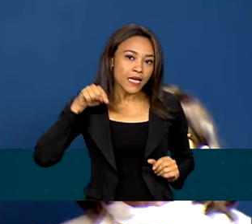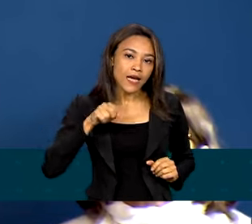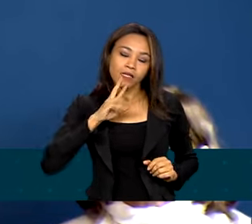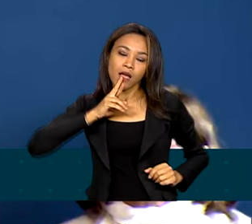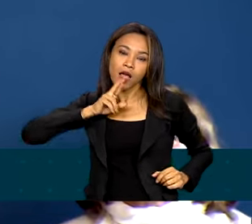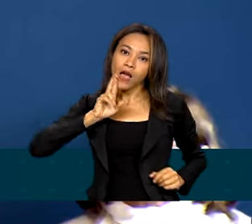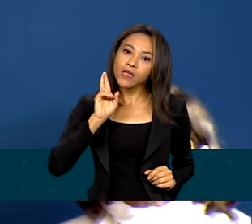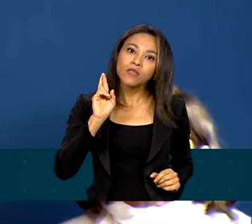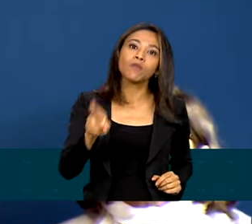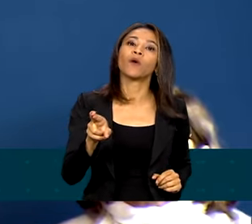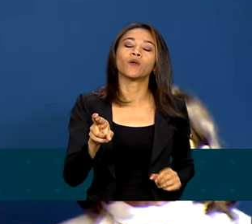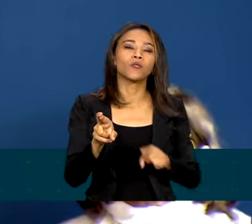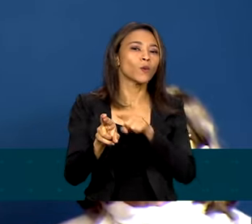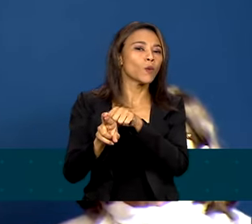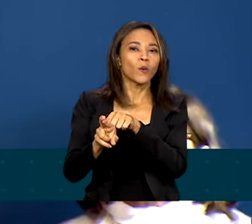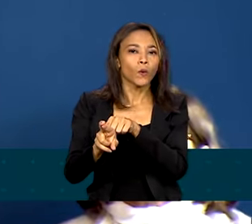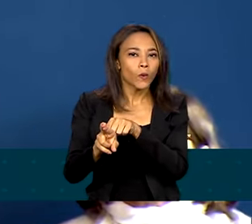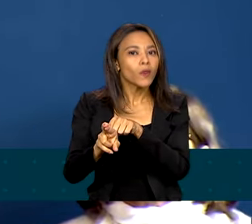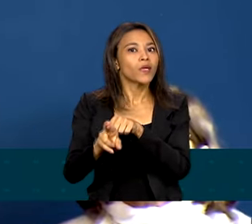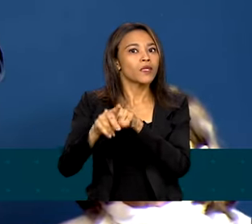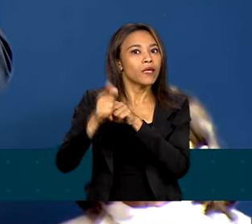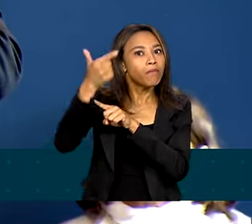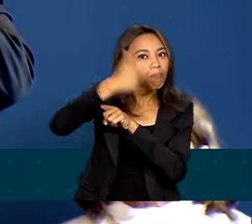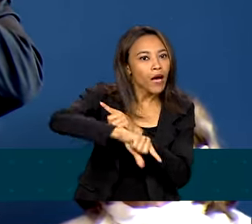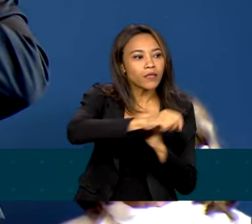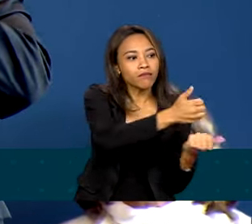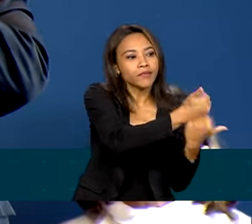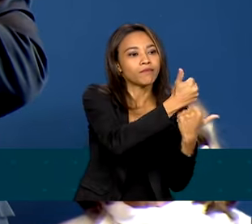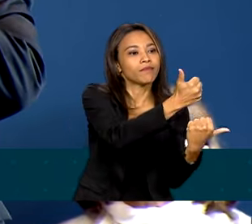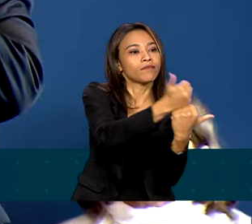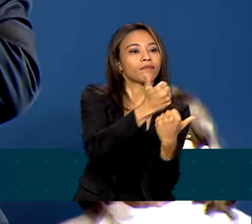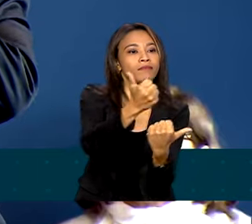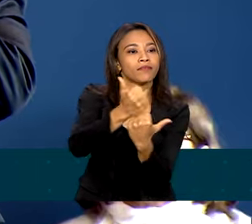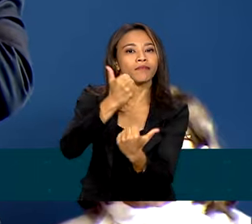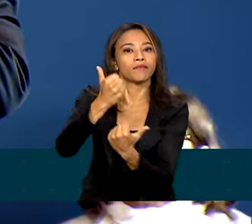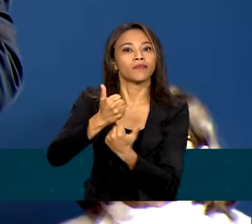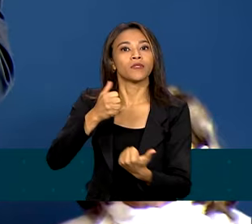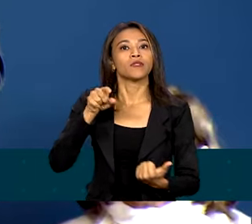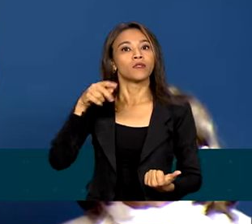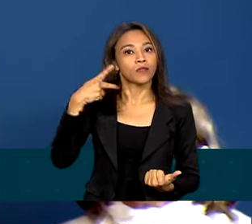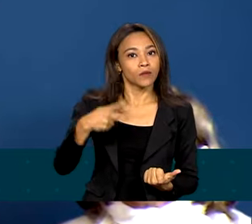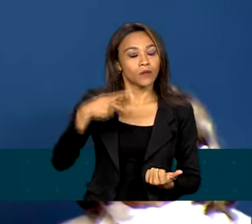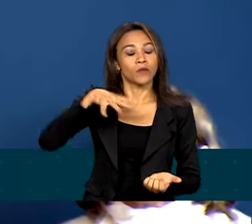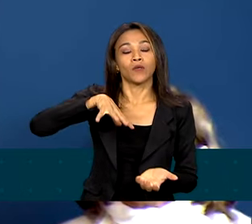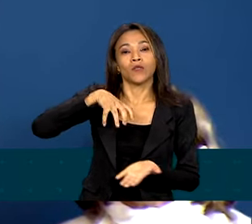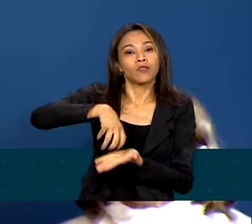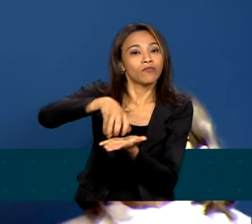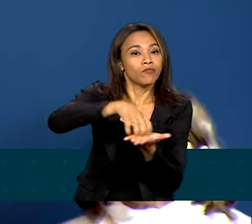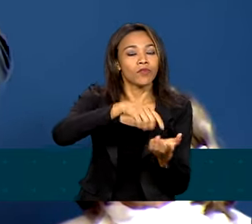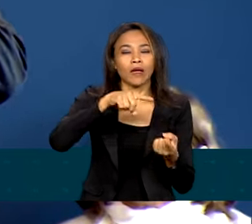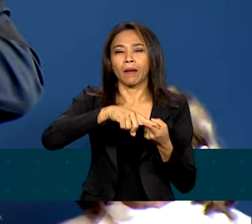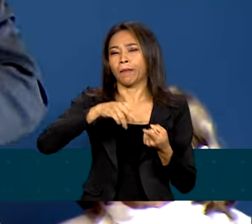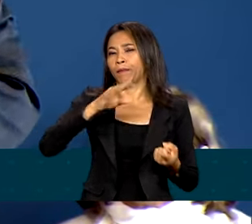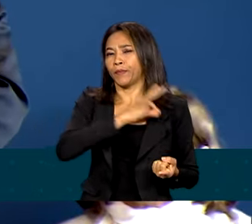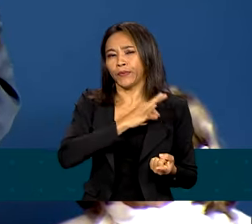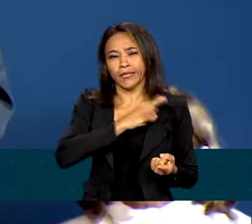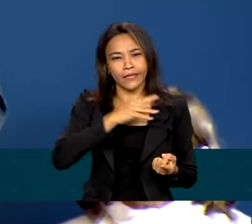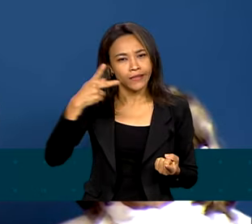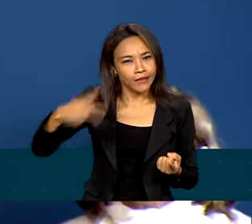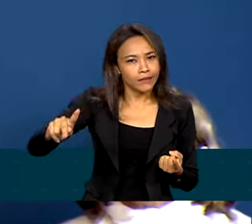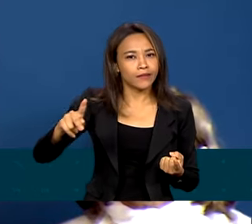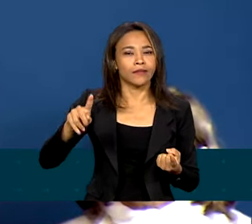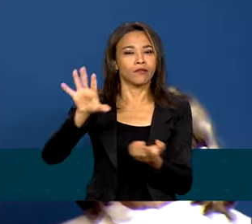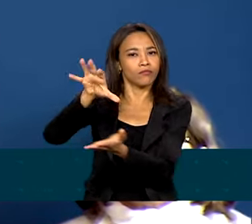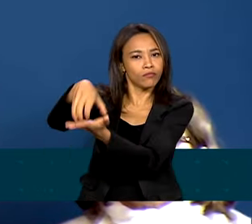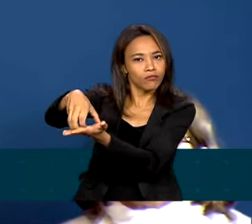para nós termos uma colaboração mais alta com as autoridades estaduais da Polícia Civil, do Ministério Público e do Poder